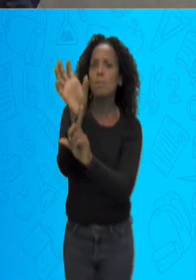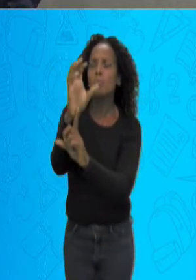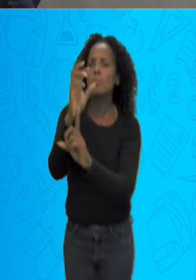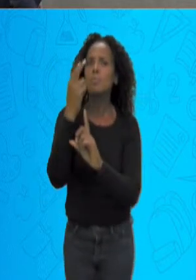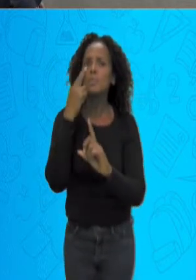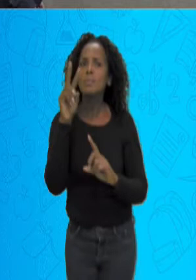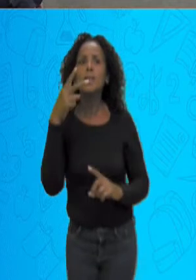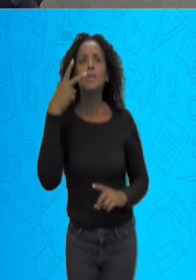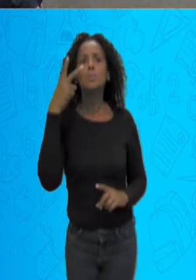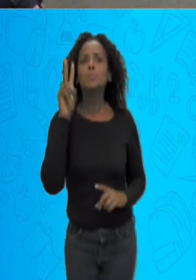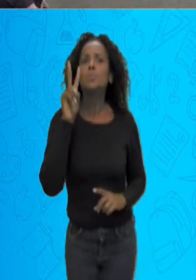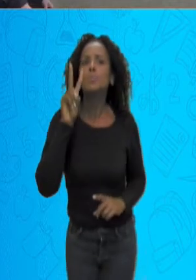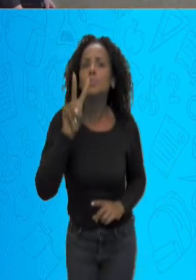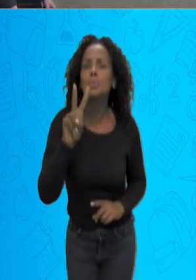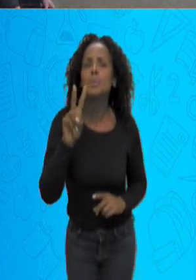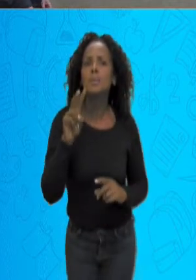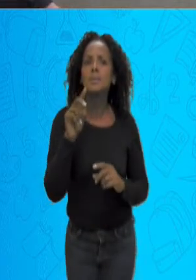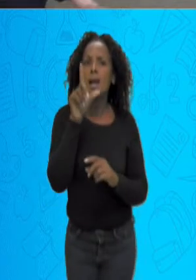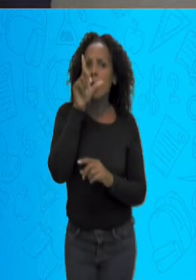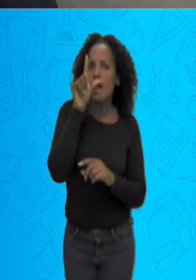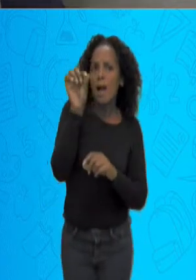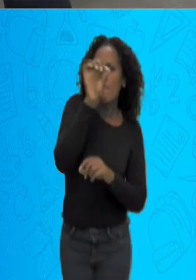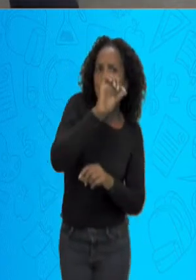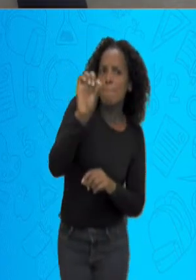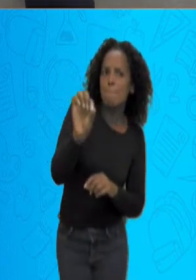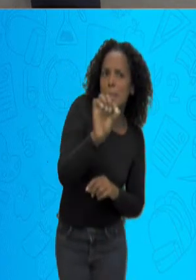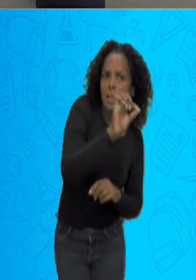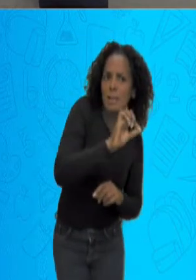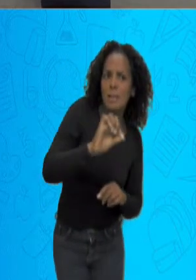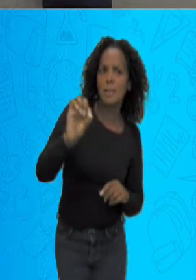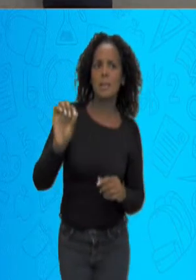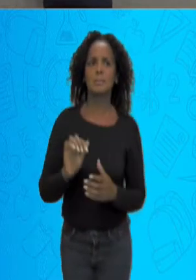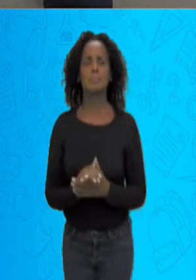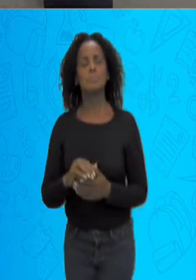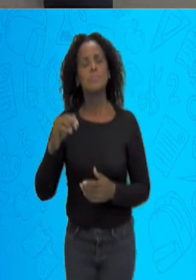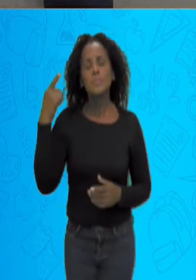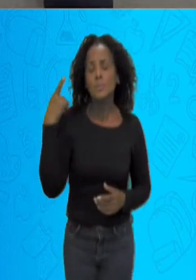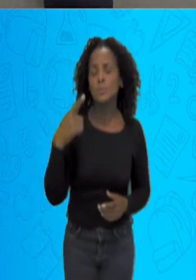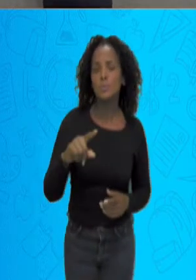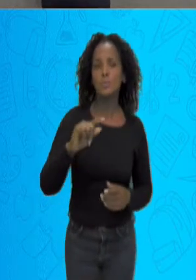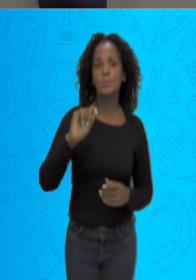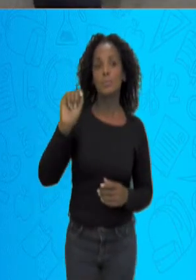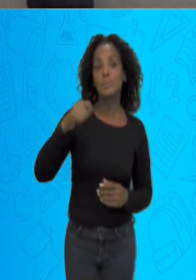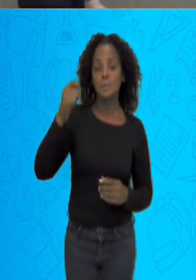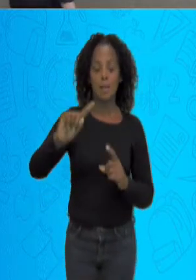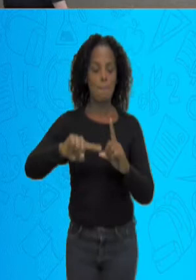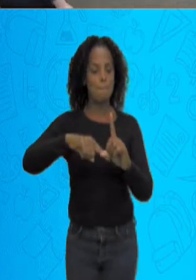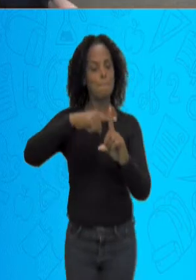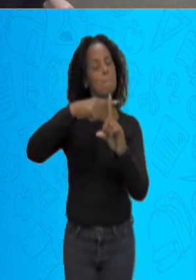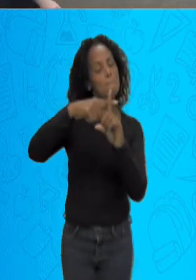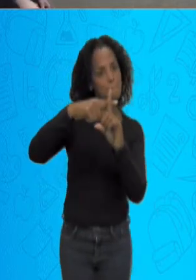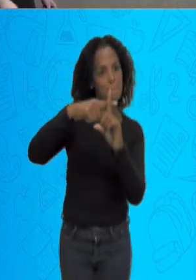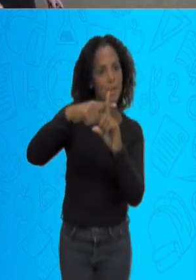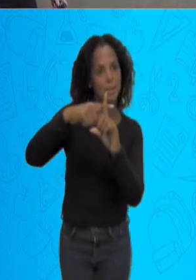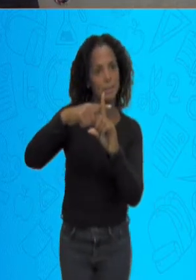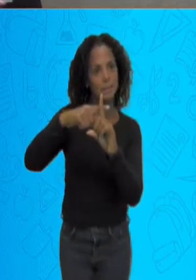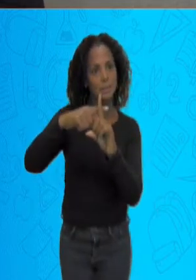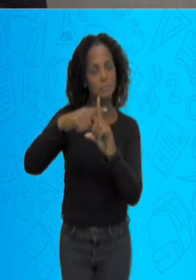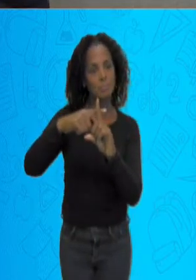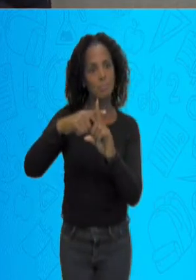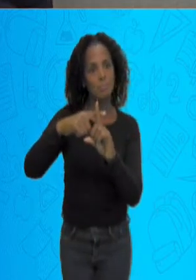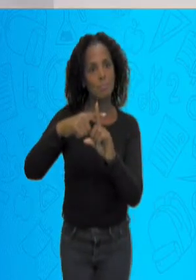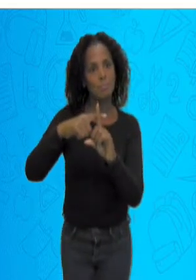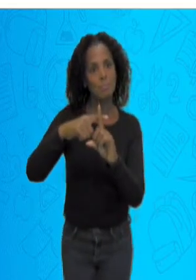aparecer lá? Olha lá, duas abelhas. Novamente, o sinal da adição. Olha aqui para vocês verem. A adição